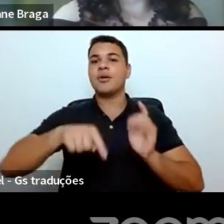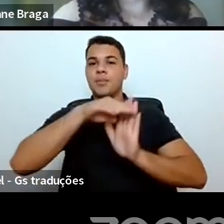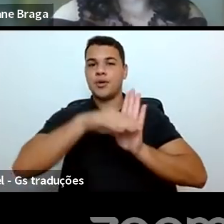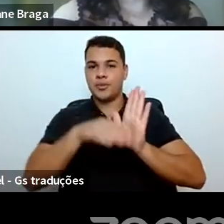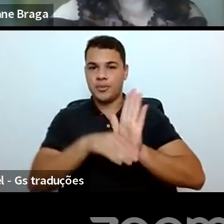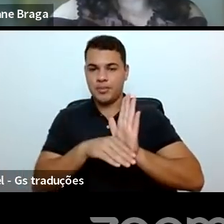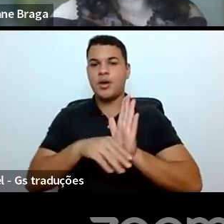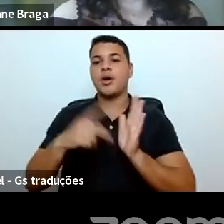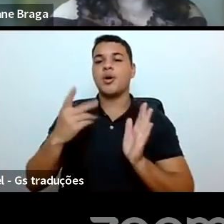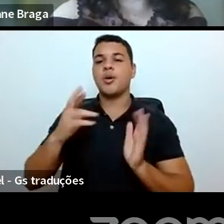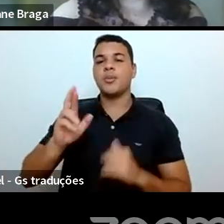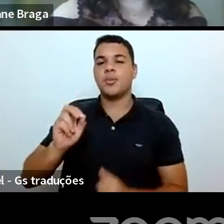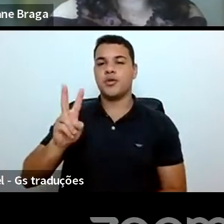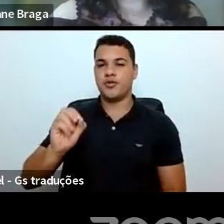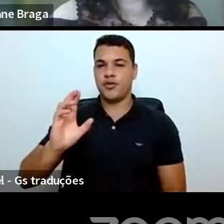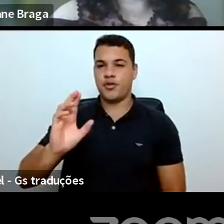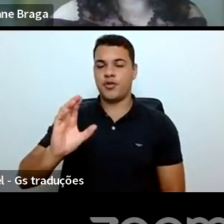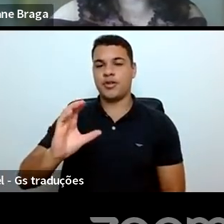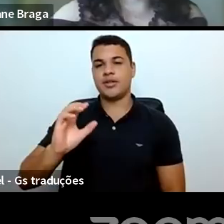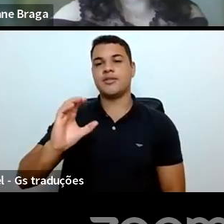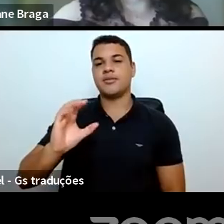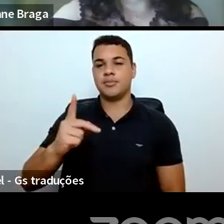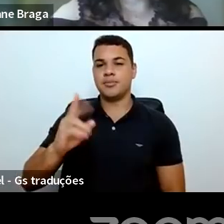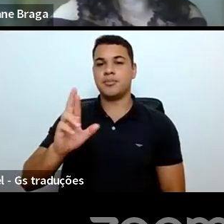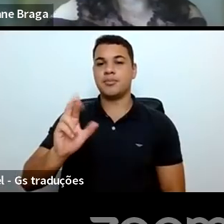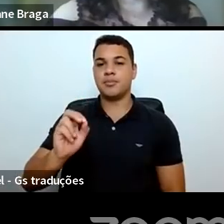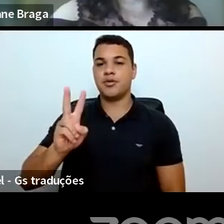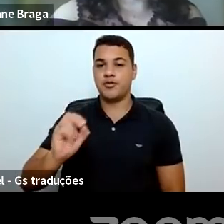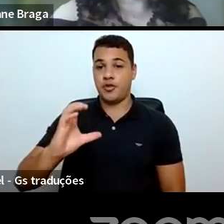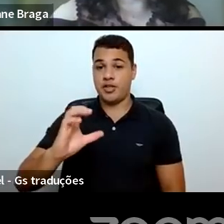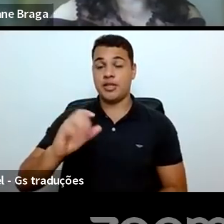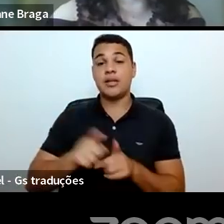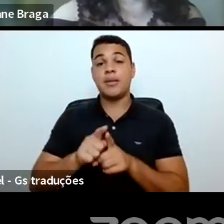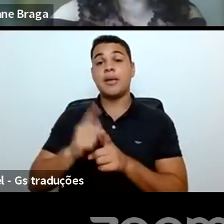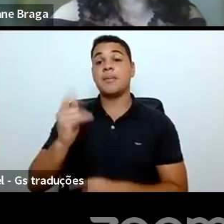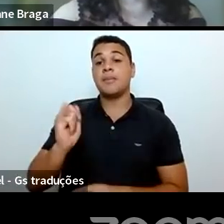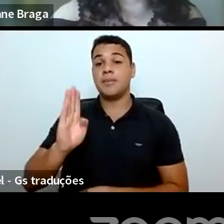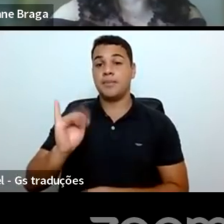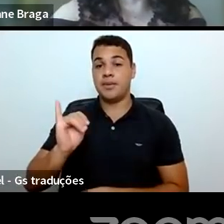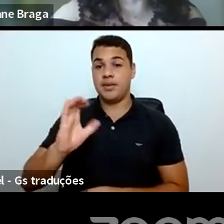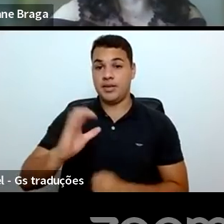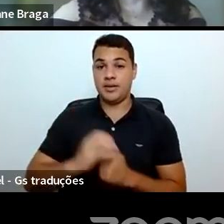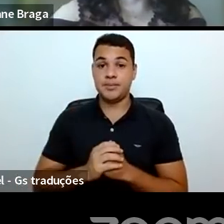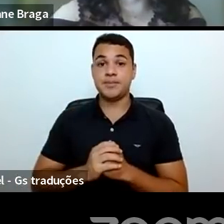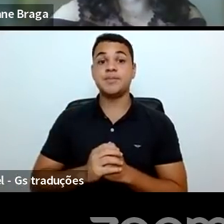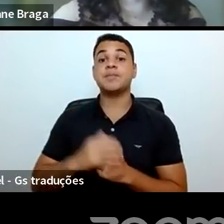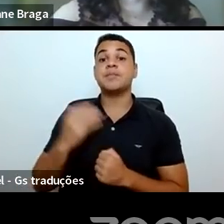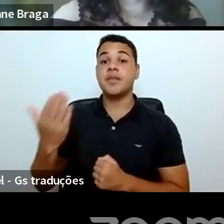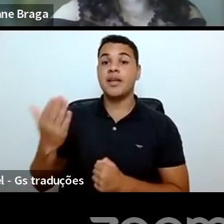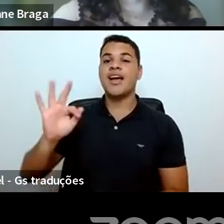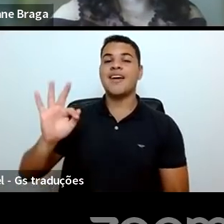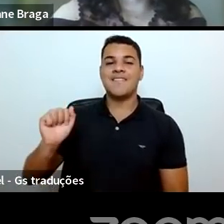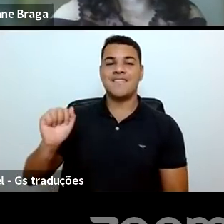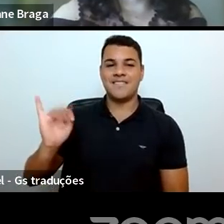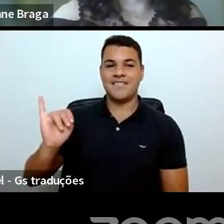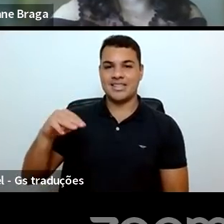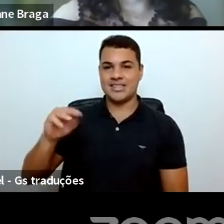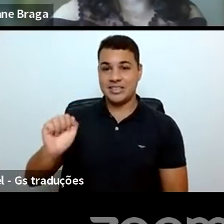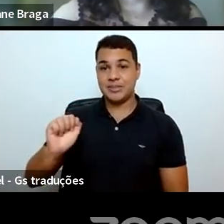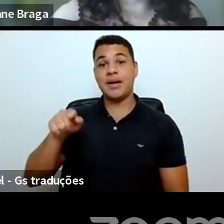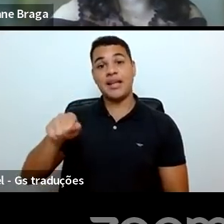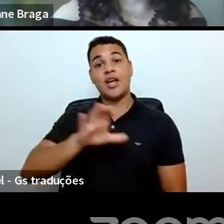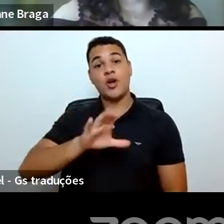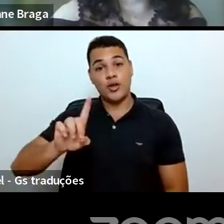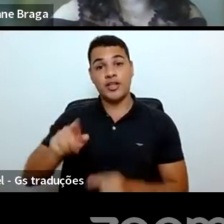PIBIC. E também a doutora Maria de Fátima Batista, que é assessora da Vice-Presidência e coordenadora